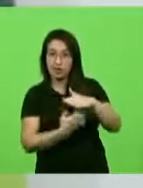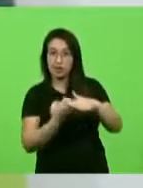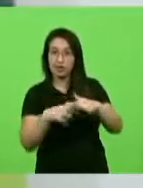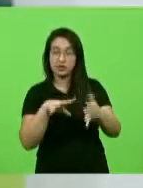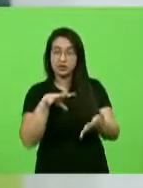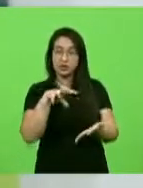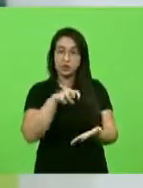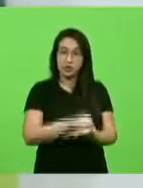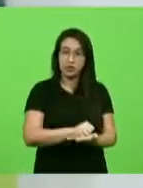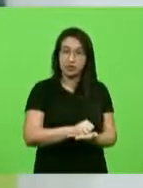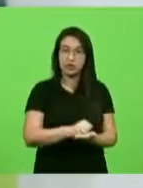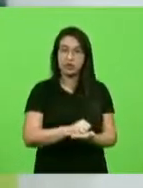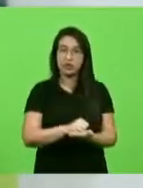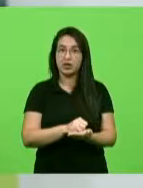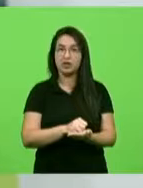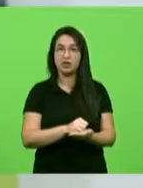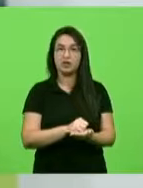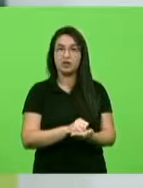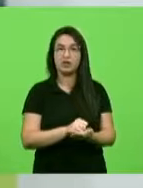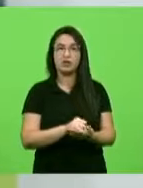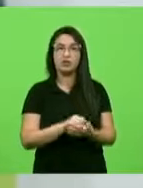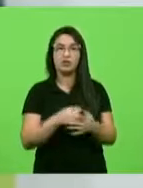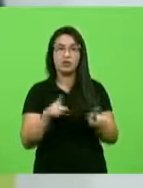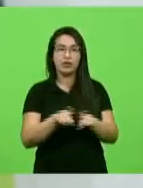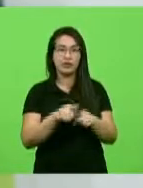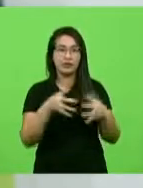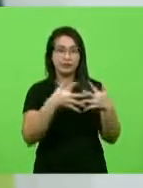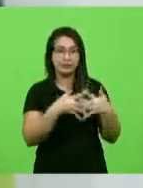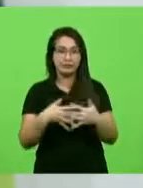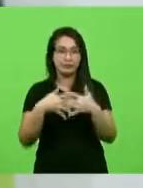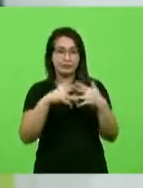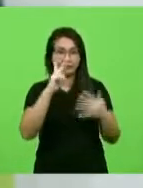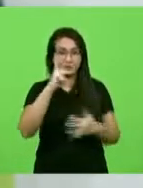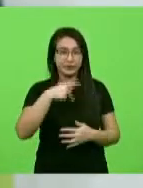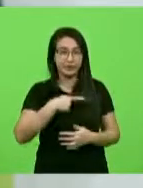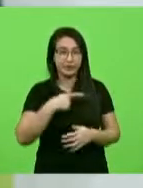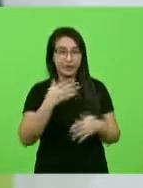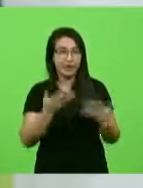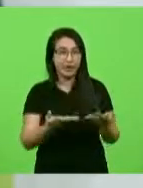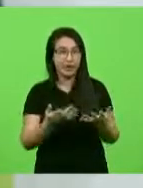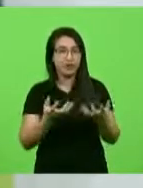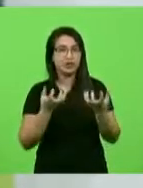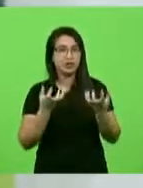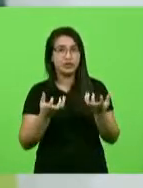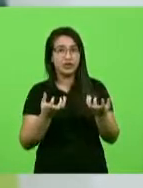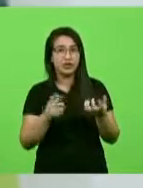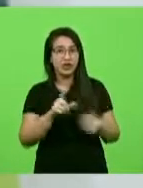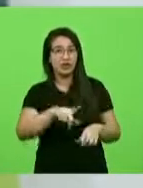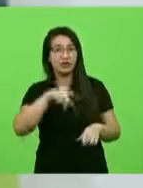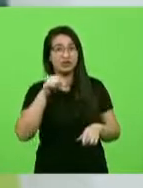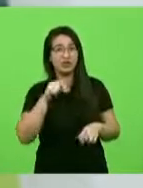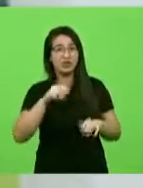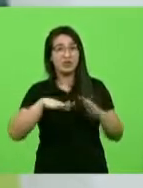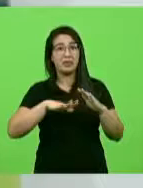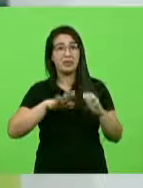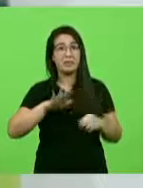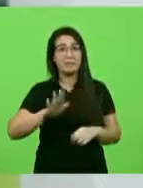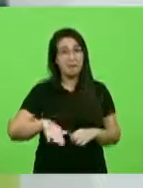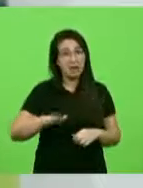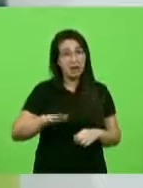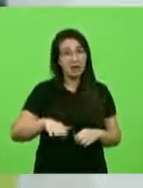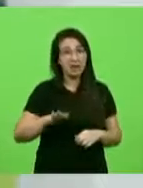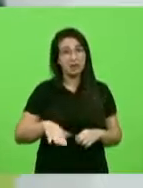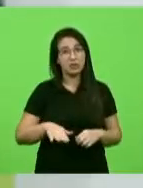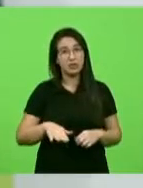frete os próprios caminhoneiros autônomos uma hora eles vão procurar uma alternativa mais inteligente mais barata mais viável e ela não pode